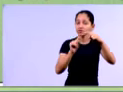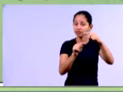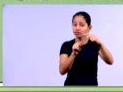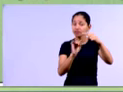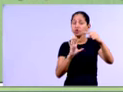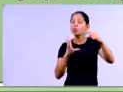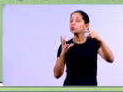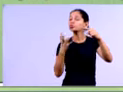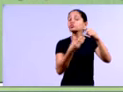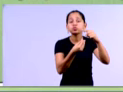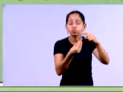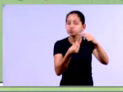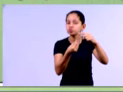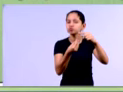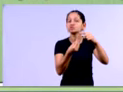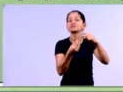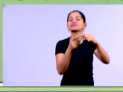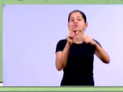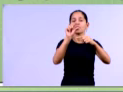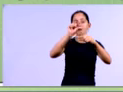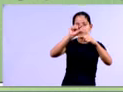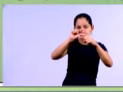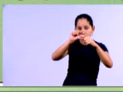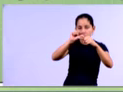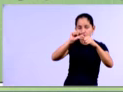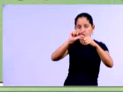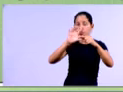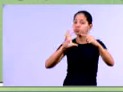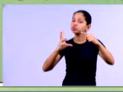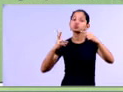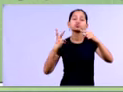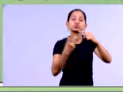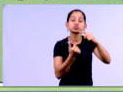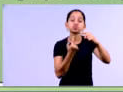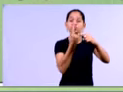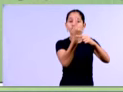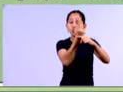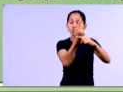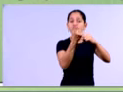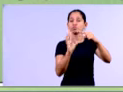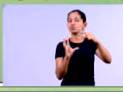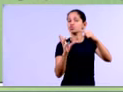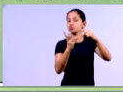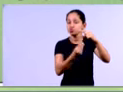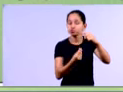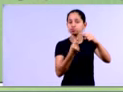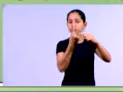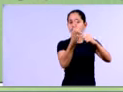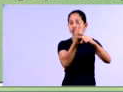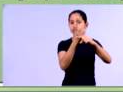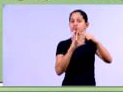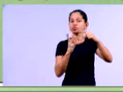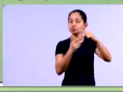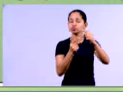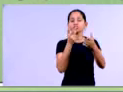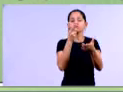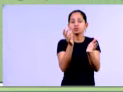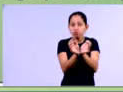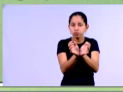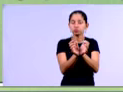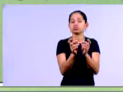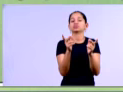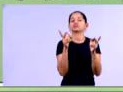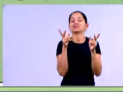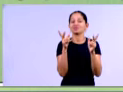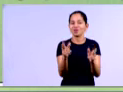conta sobre o valor total do seu grupo. Isso é muito importante, ó, o valor da conta sobre o valor total do